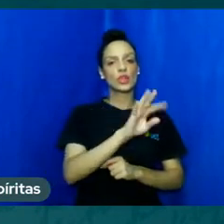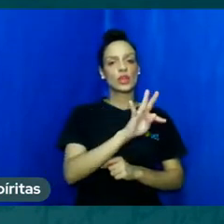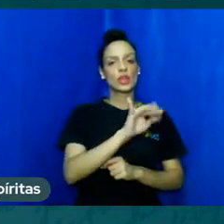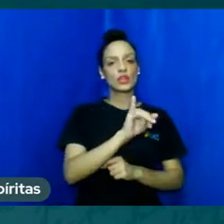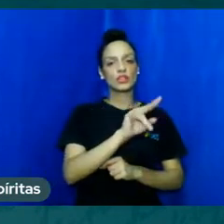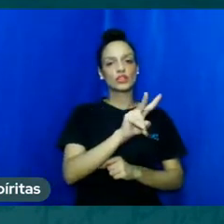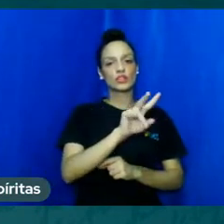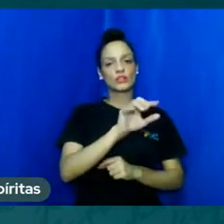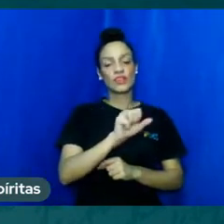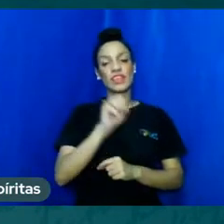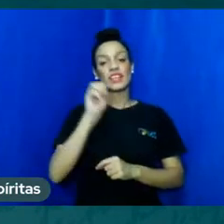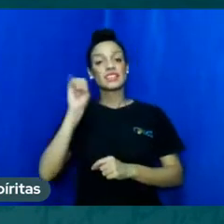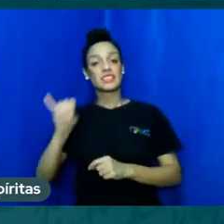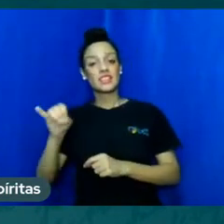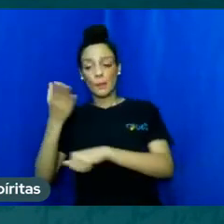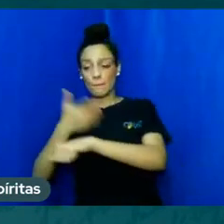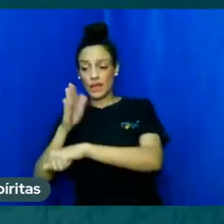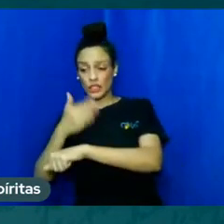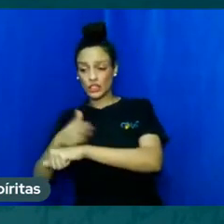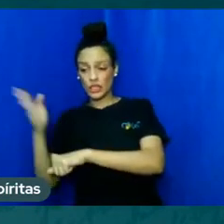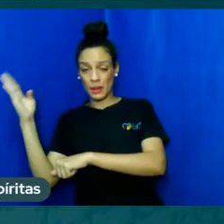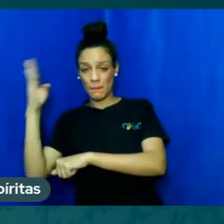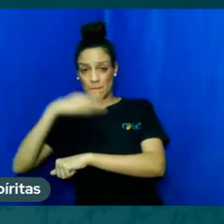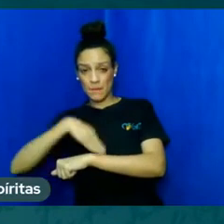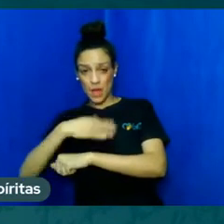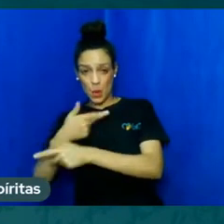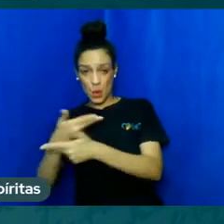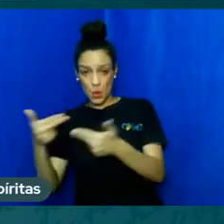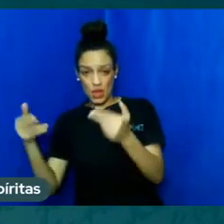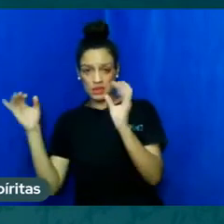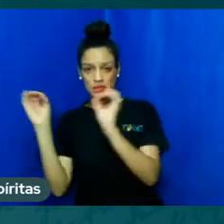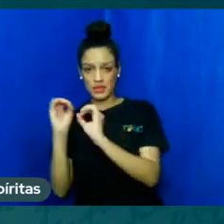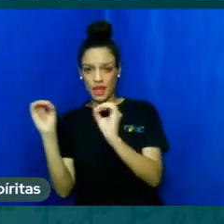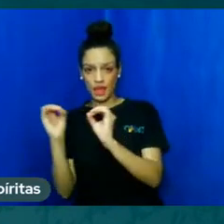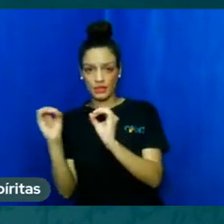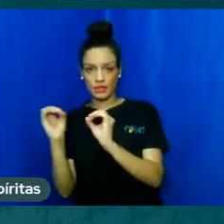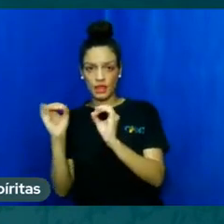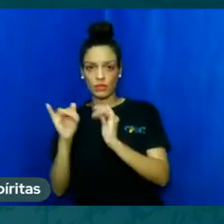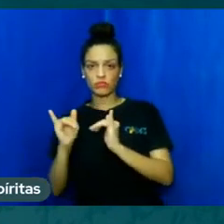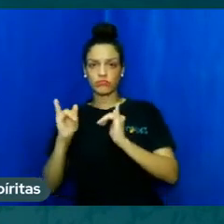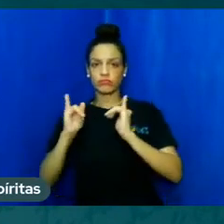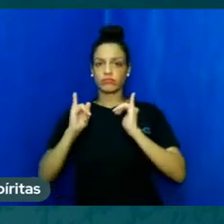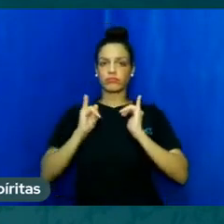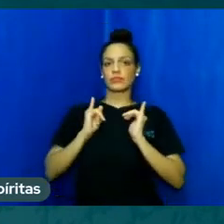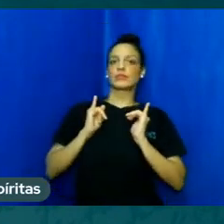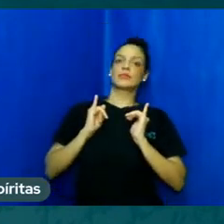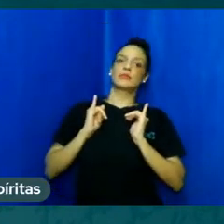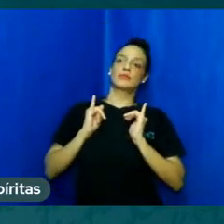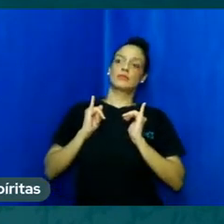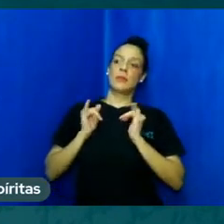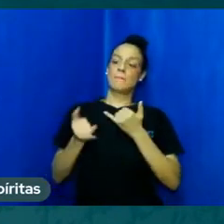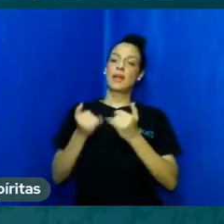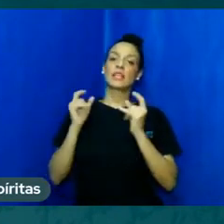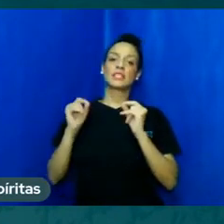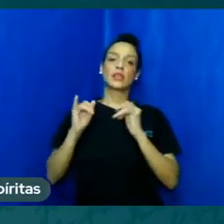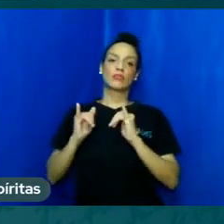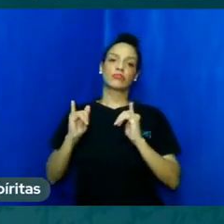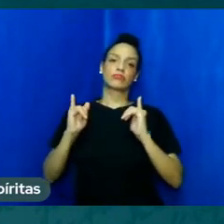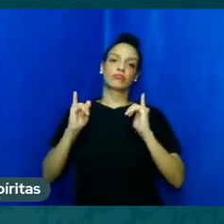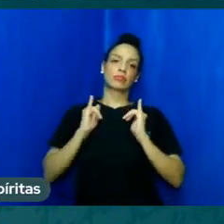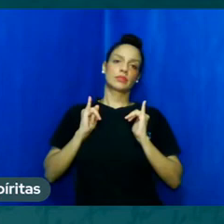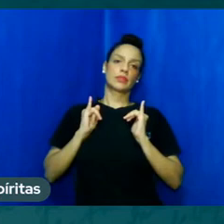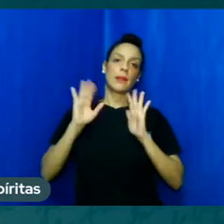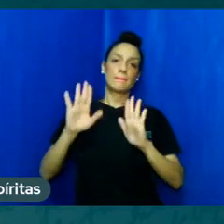frequentemente a inércia e negligência ou seja eu não faço mal para ninguém uma virtude negativa ou seja por omissão eu passo a ter uma